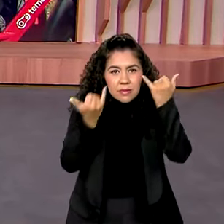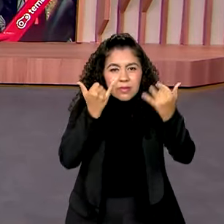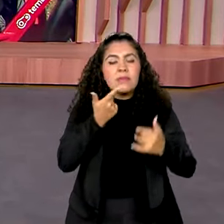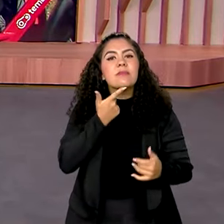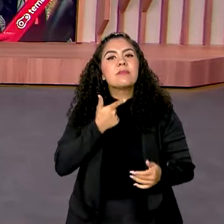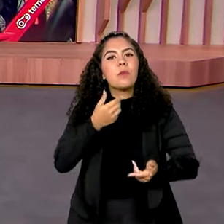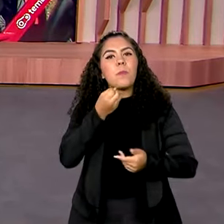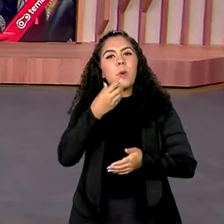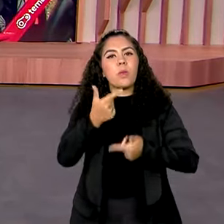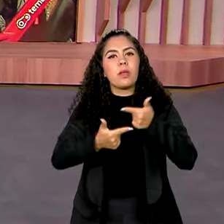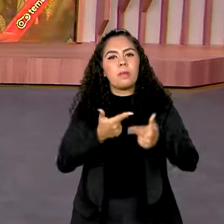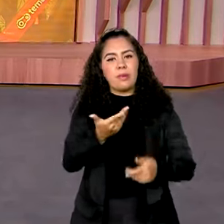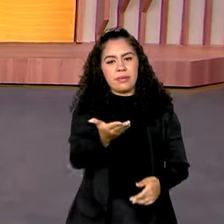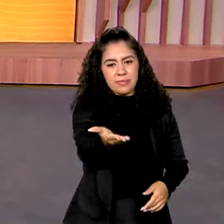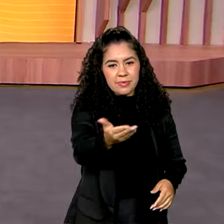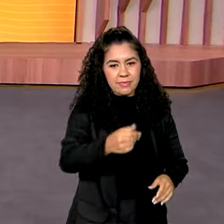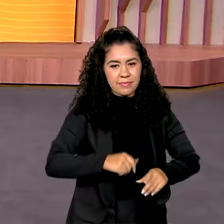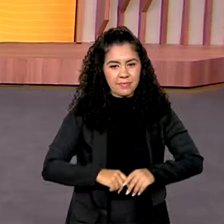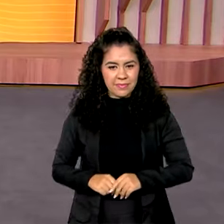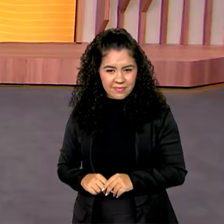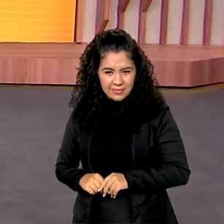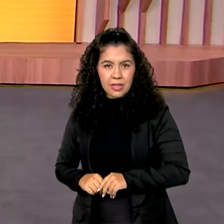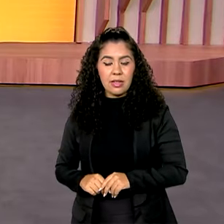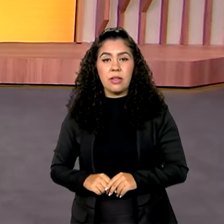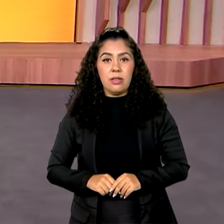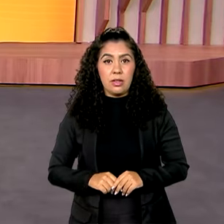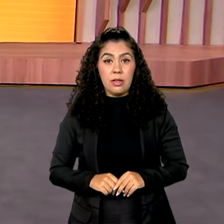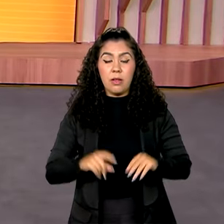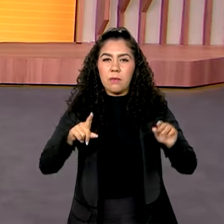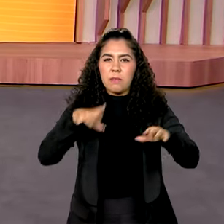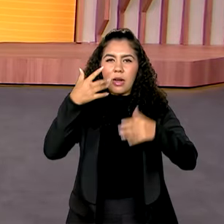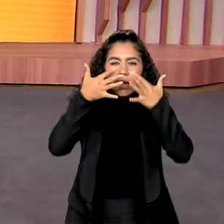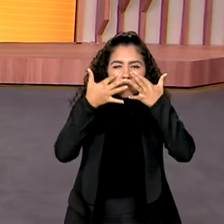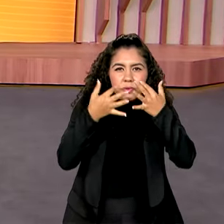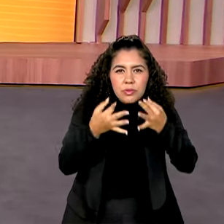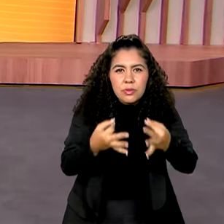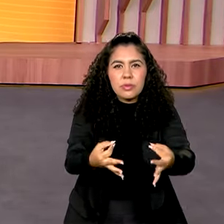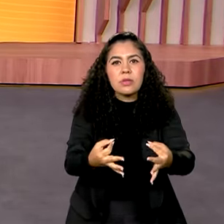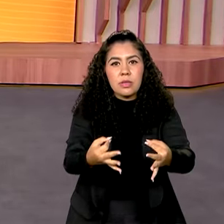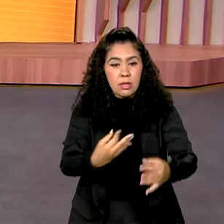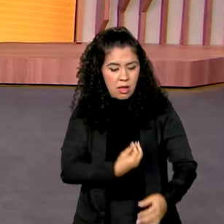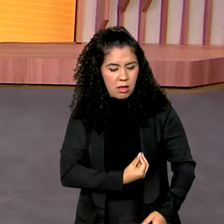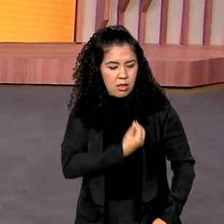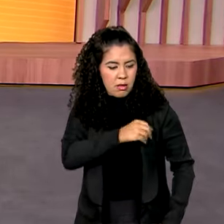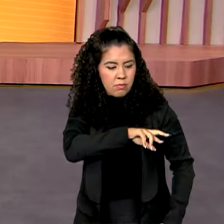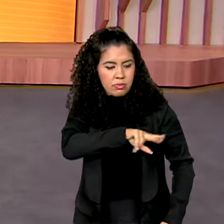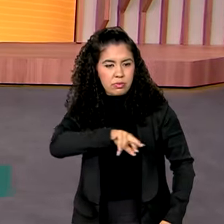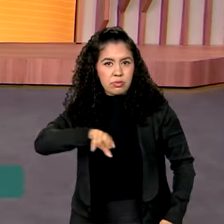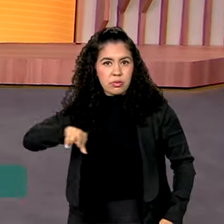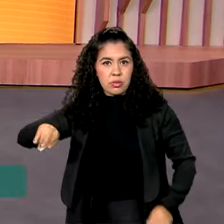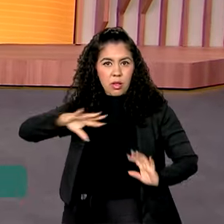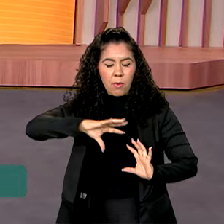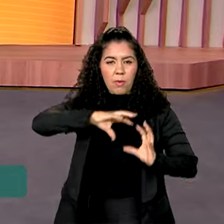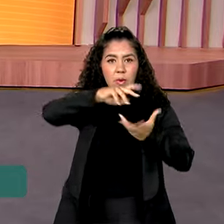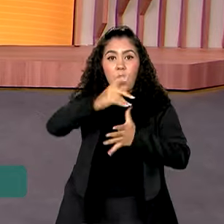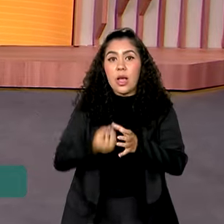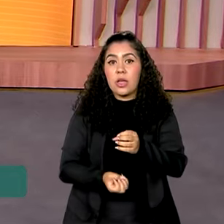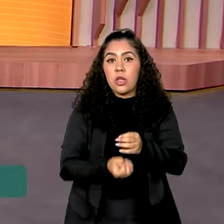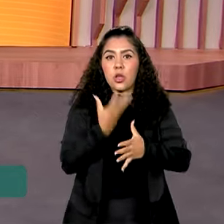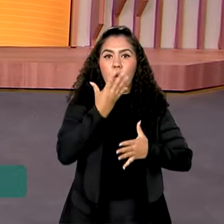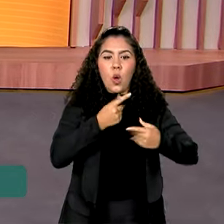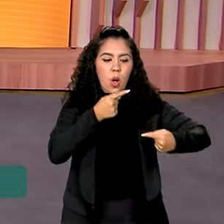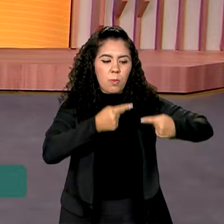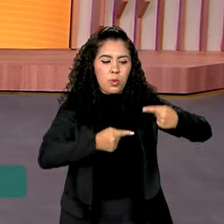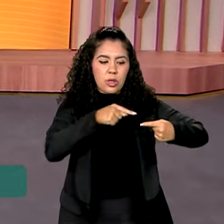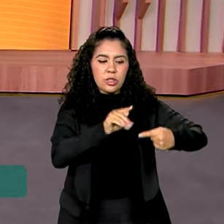trabalho para você aí. E olha, para cuidar da maior biodiversidade do planeta, foi criada a Política Nacional de